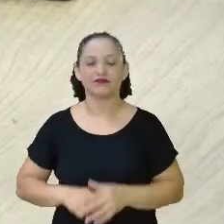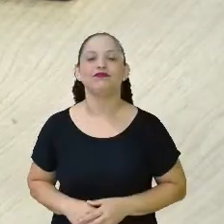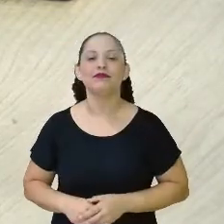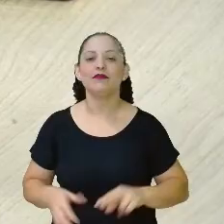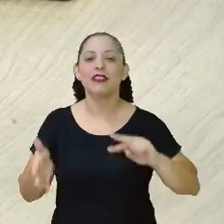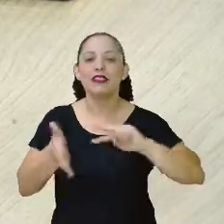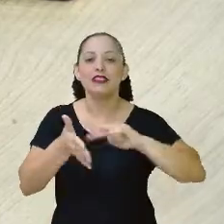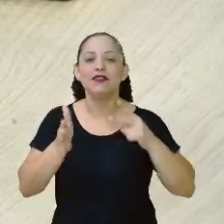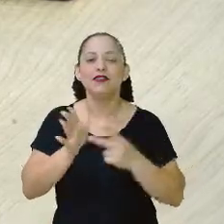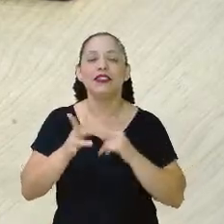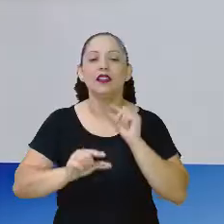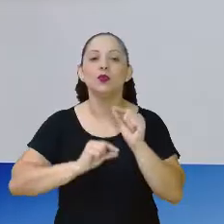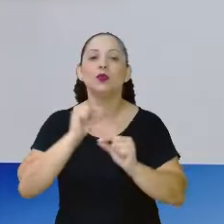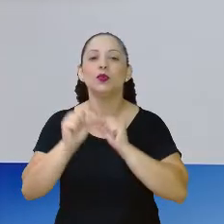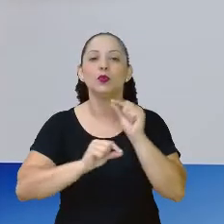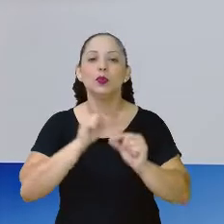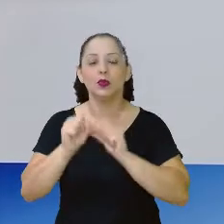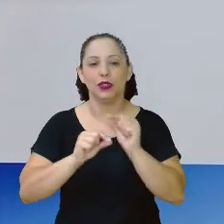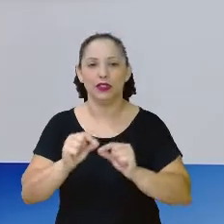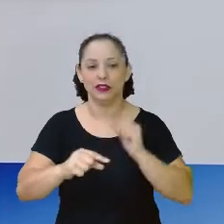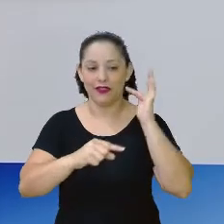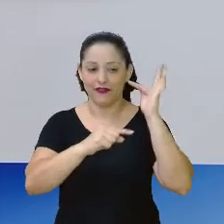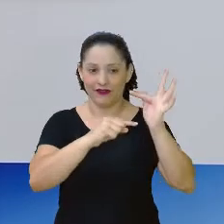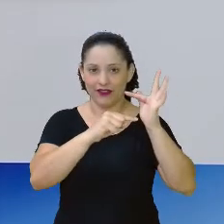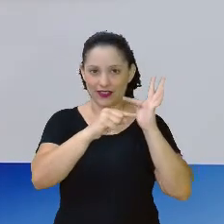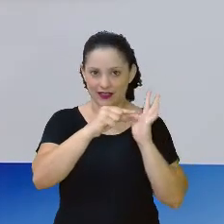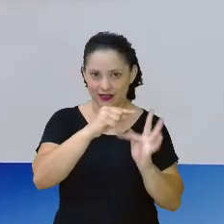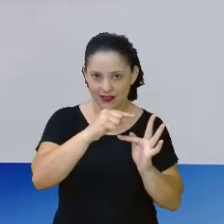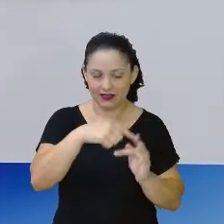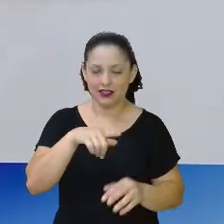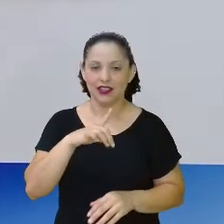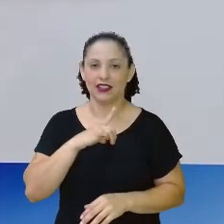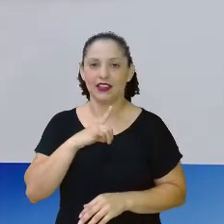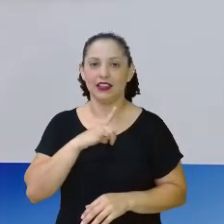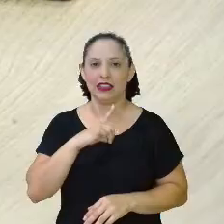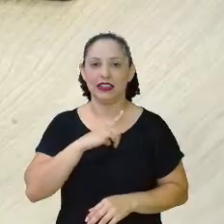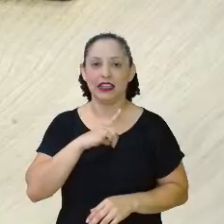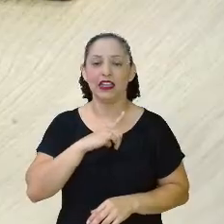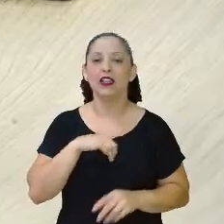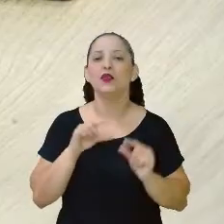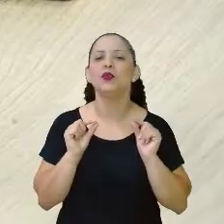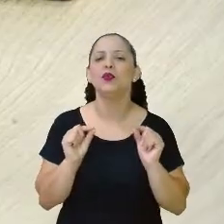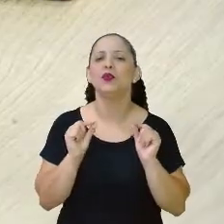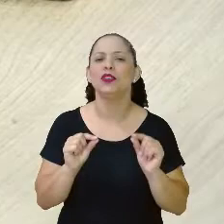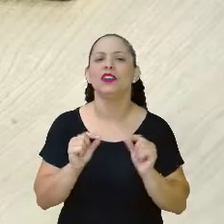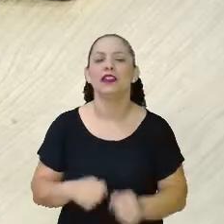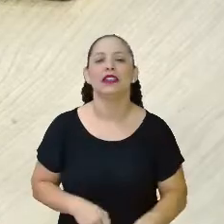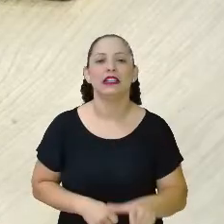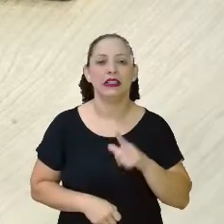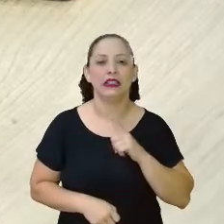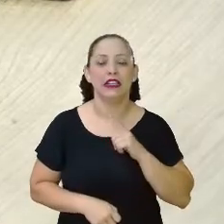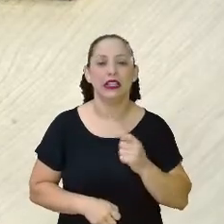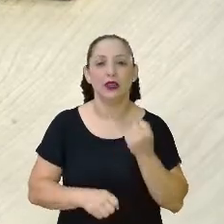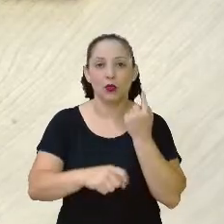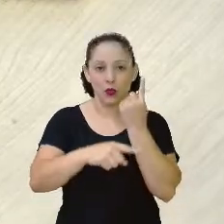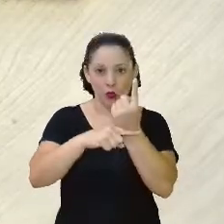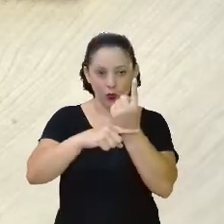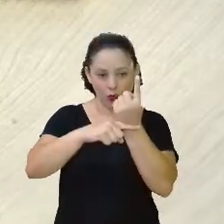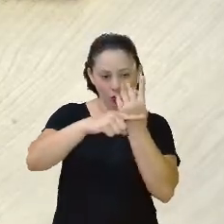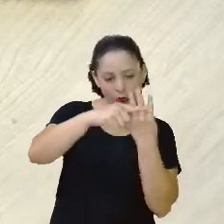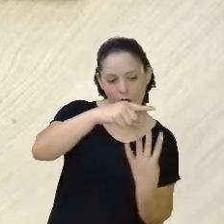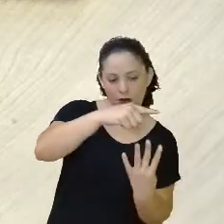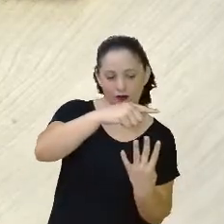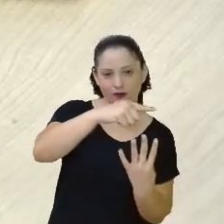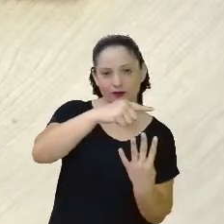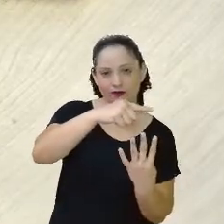significa dizer que na fração eu tenho um quarto, um pedacinho desse.